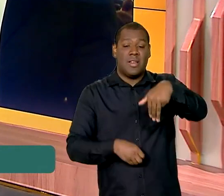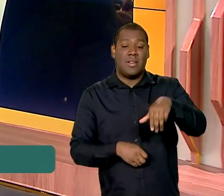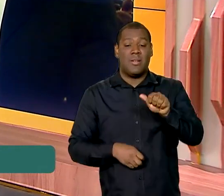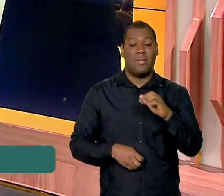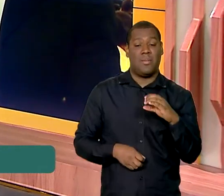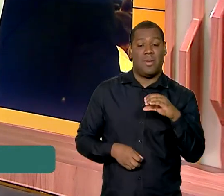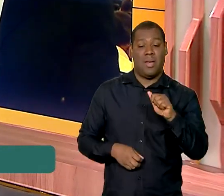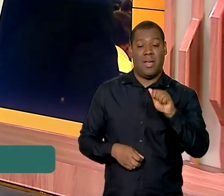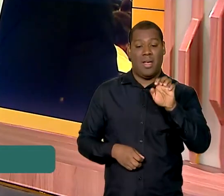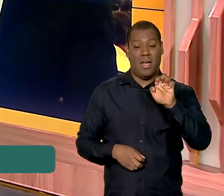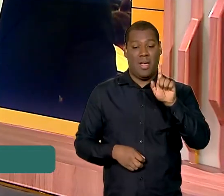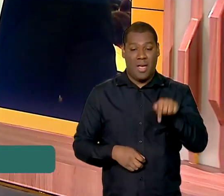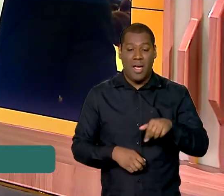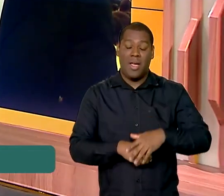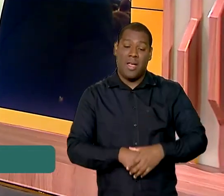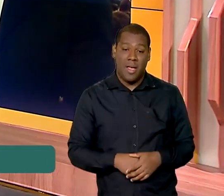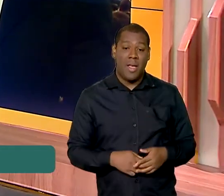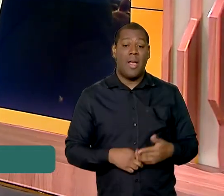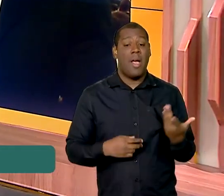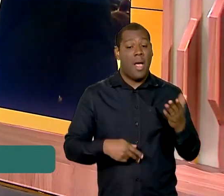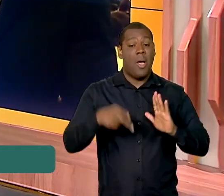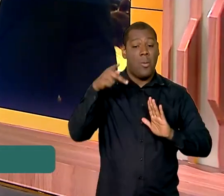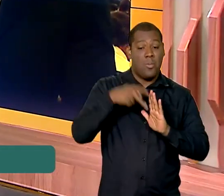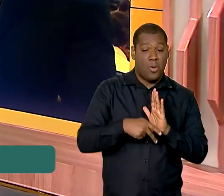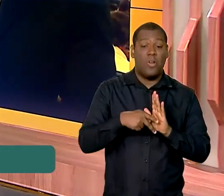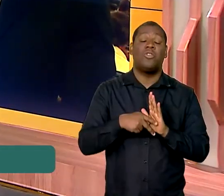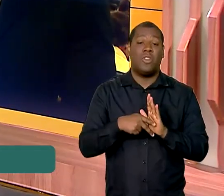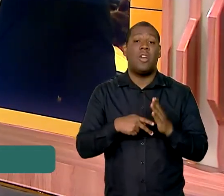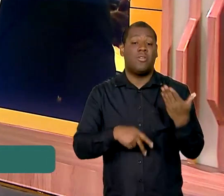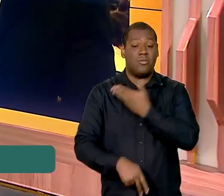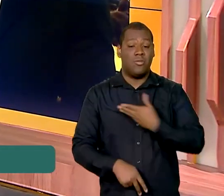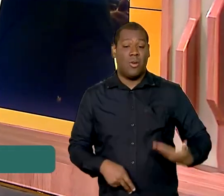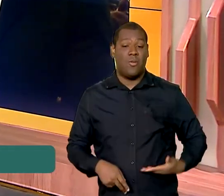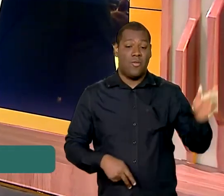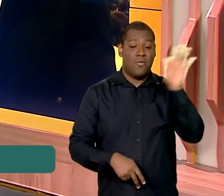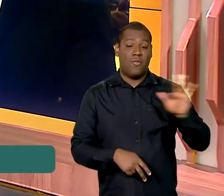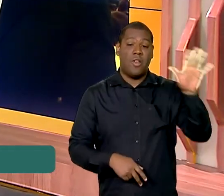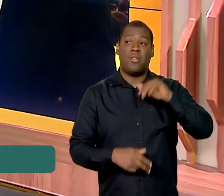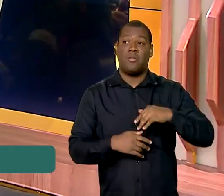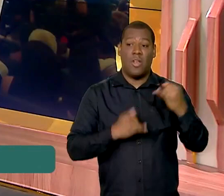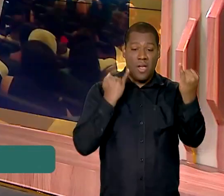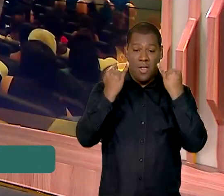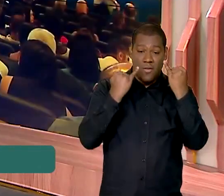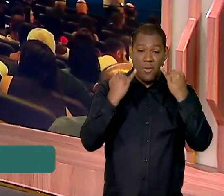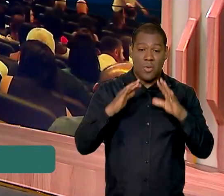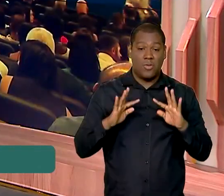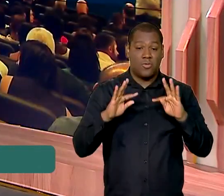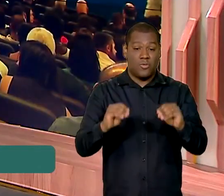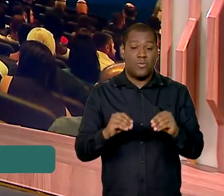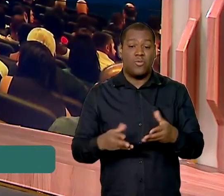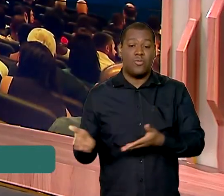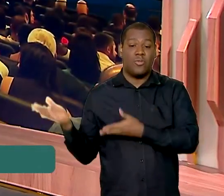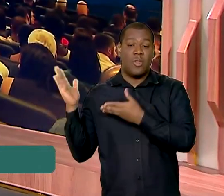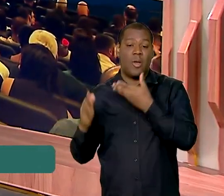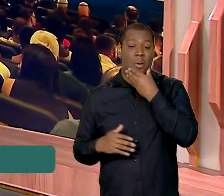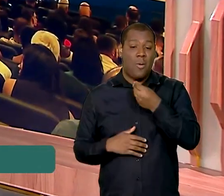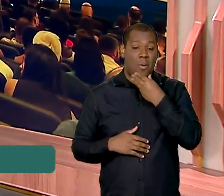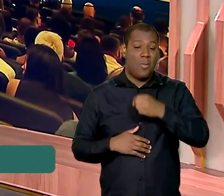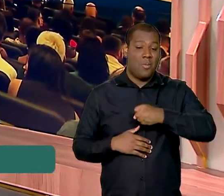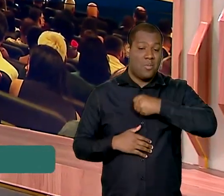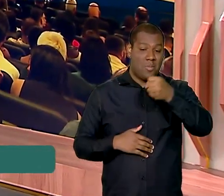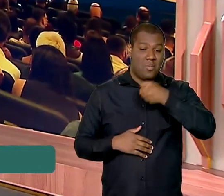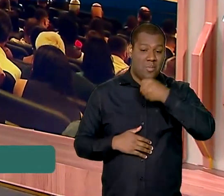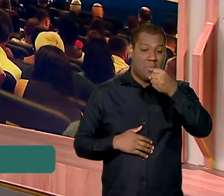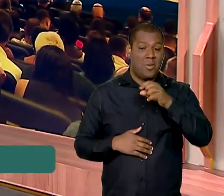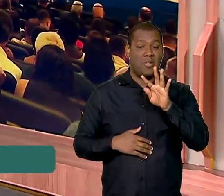espaços faz parte do programa Imóvel da Gente do governo federal. E quem tem mais informações é o repórter Tiago Pimenta.